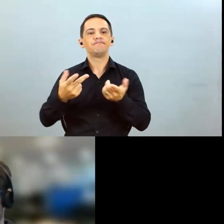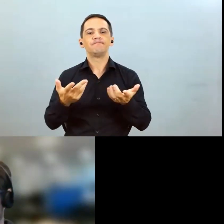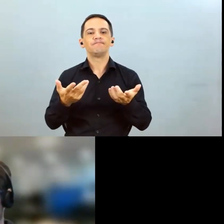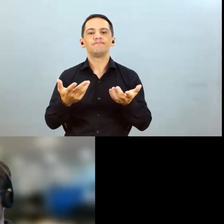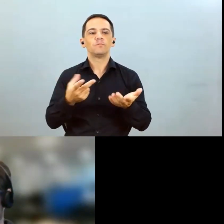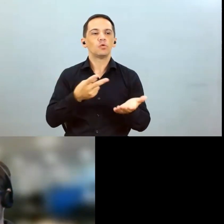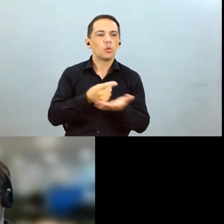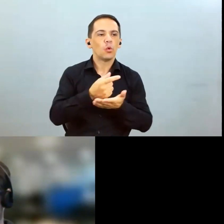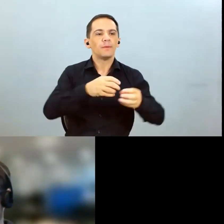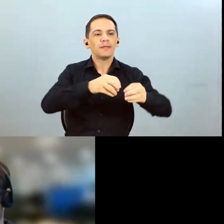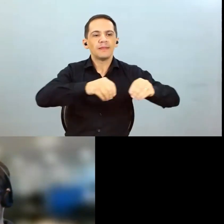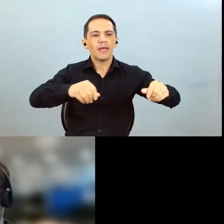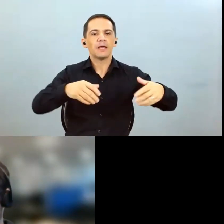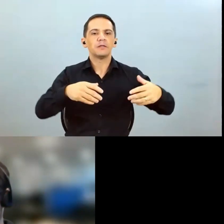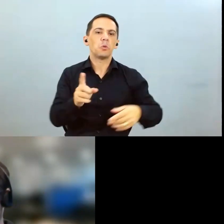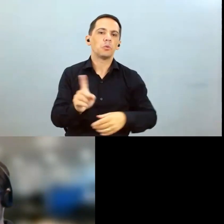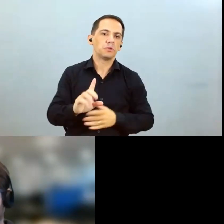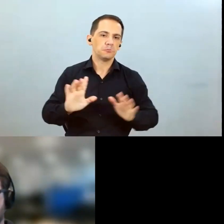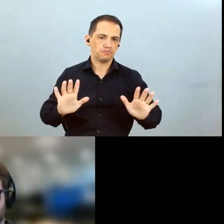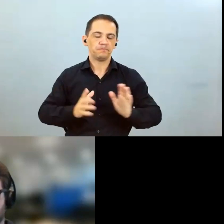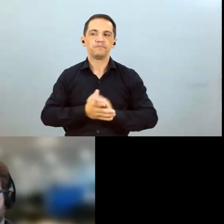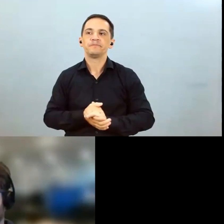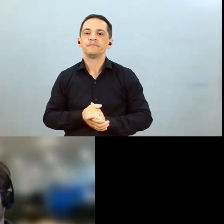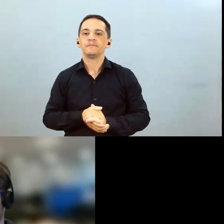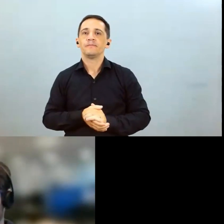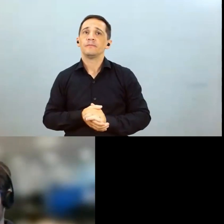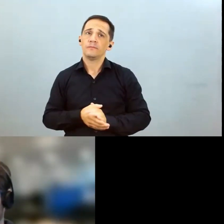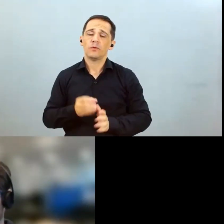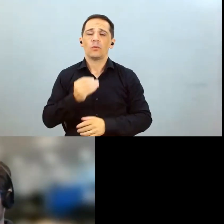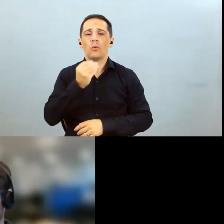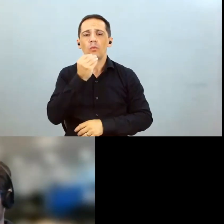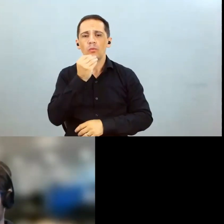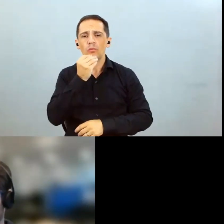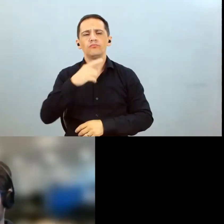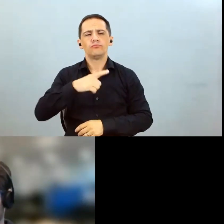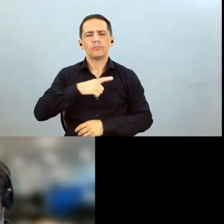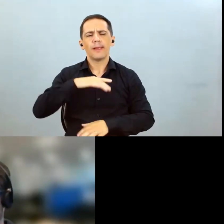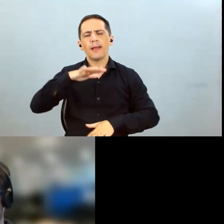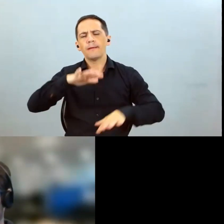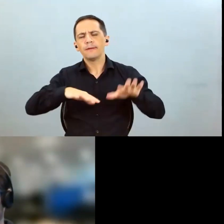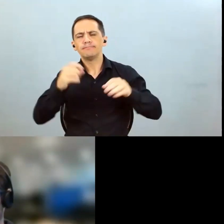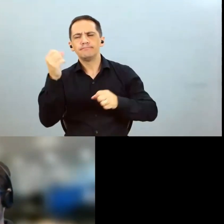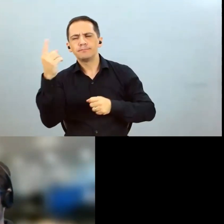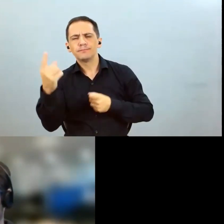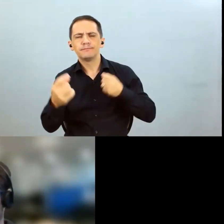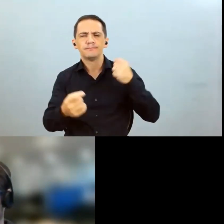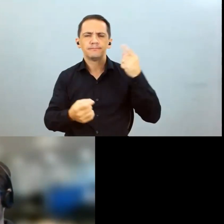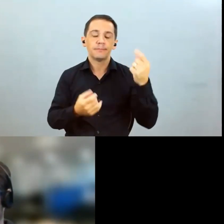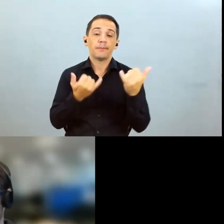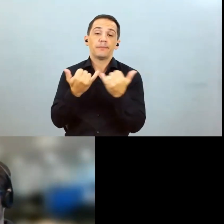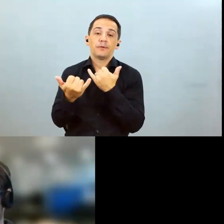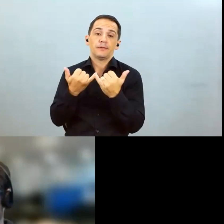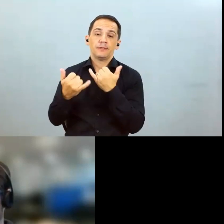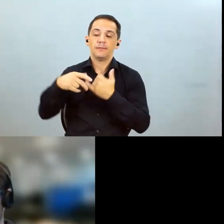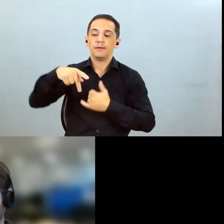compra de terras são oportunidades específicas pontuais estratégicas como foi o caso da compra desse pedaço